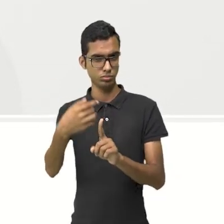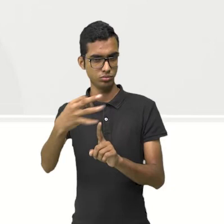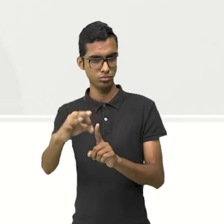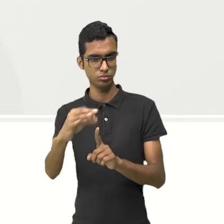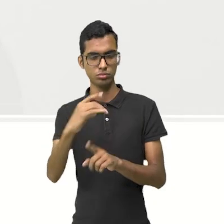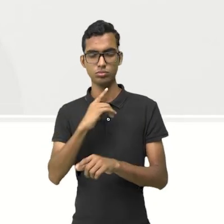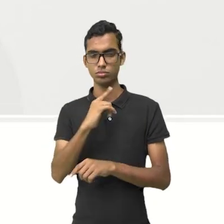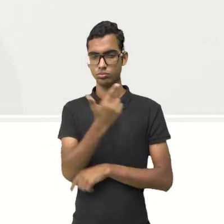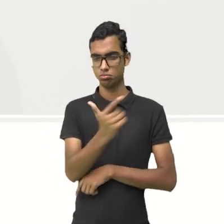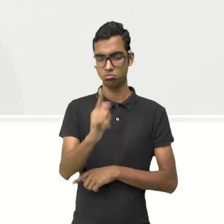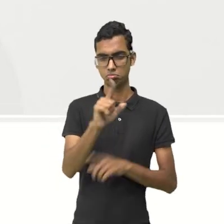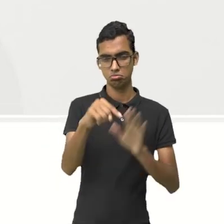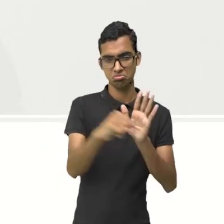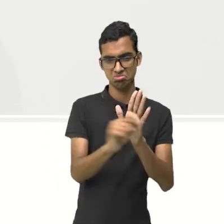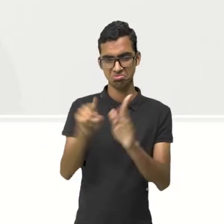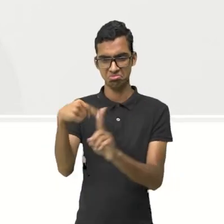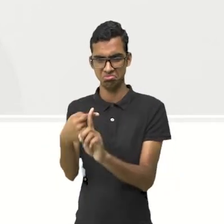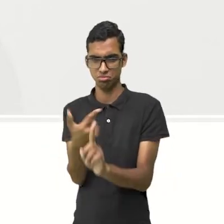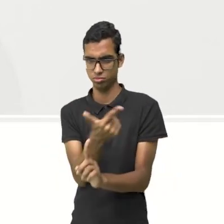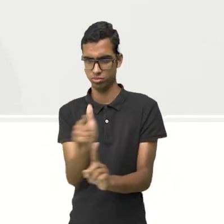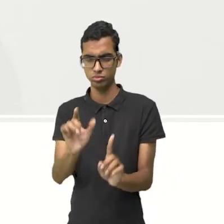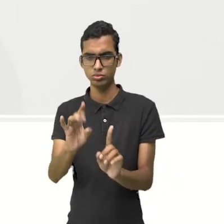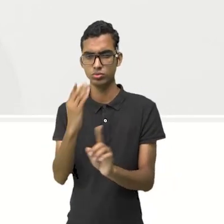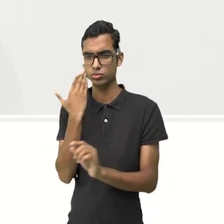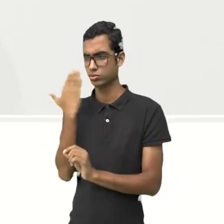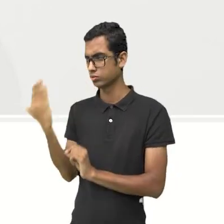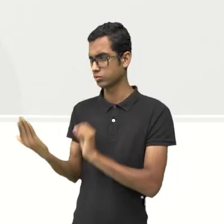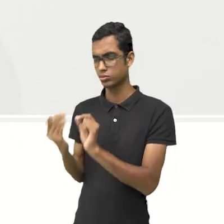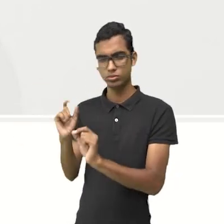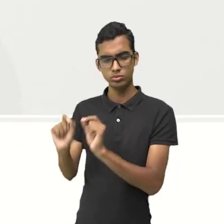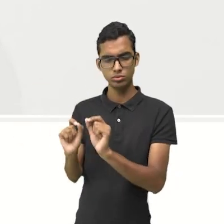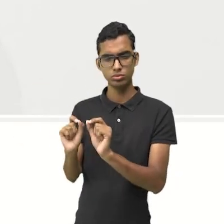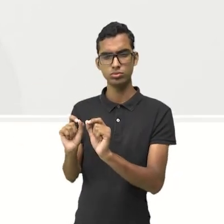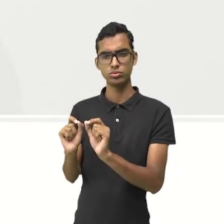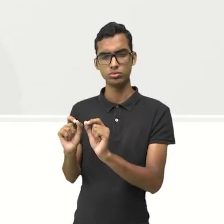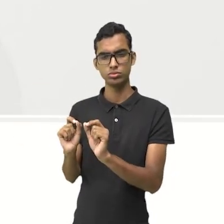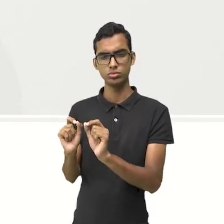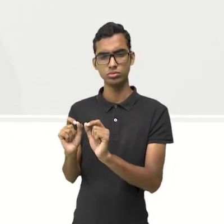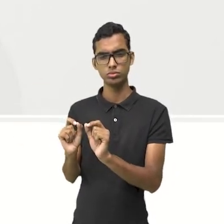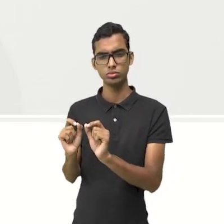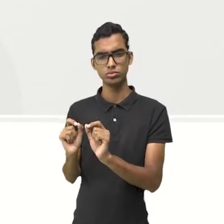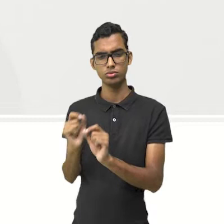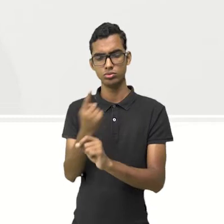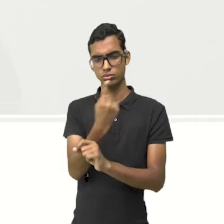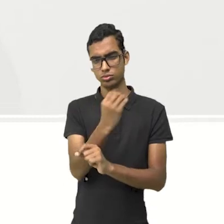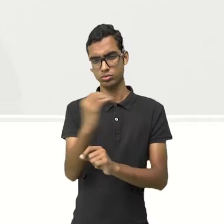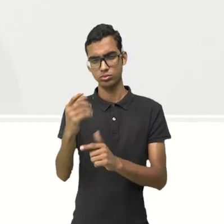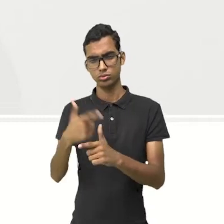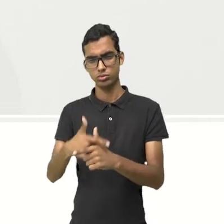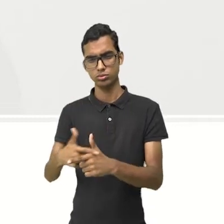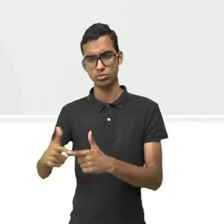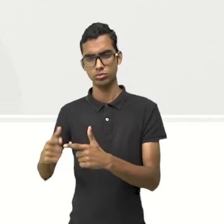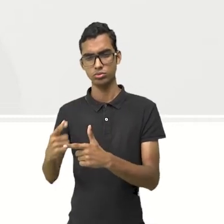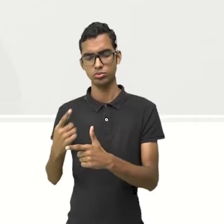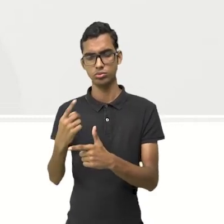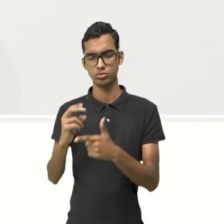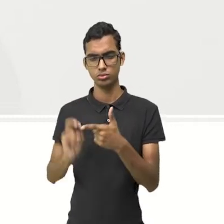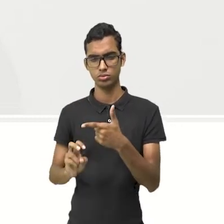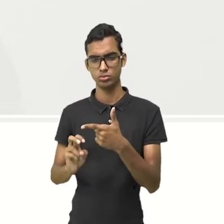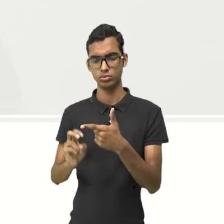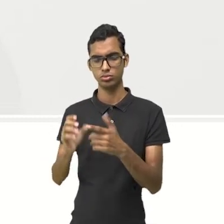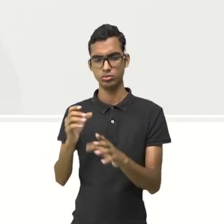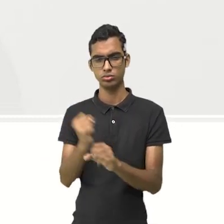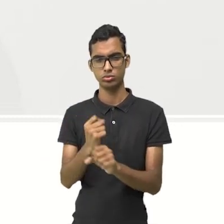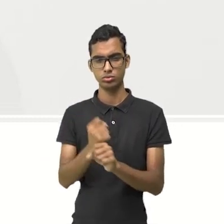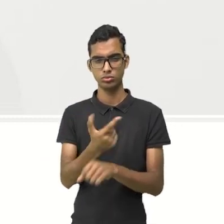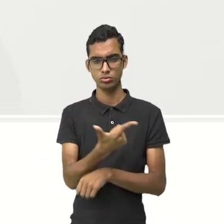né? Não tem sinal, então, vai ficar, 100 dividido por 5,